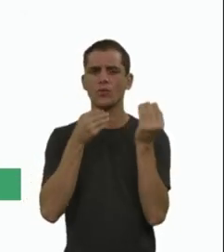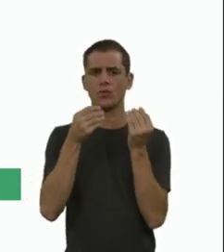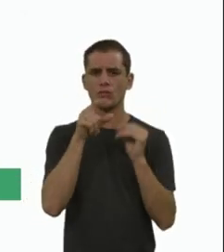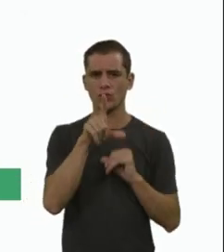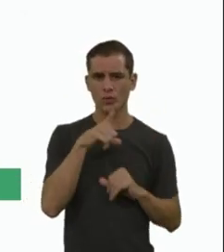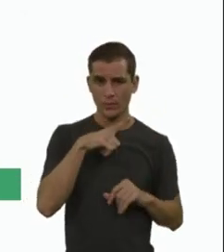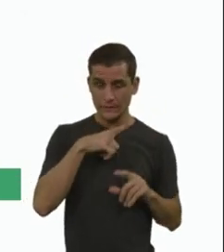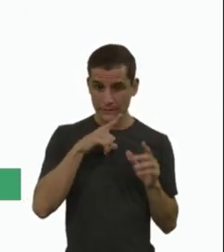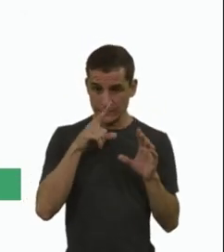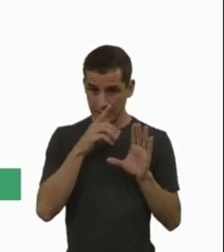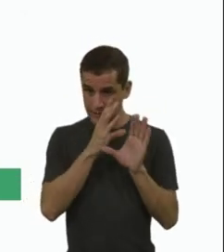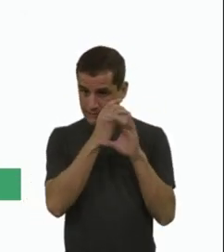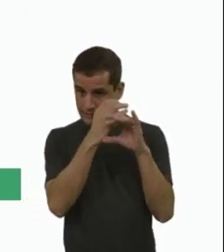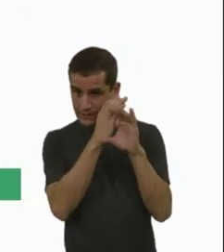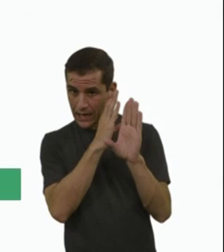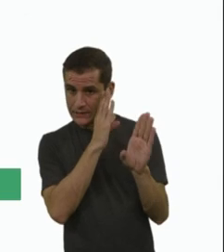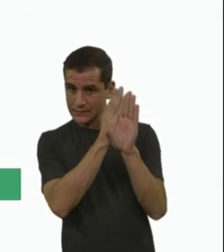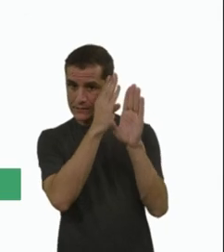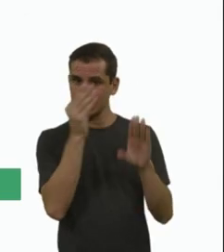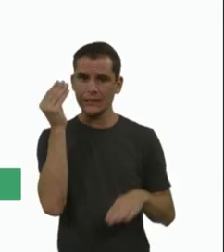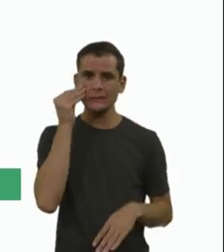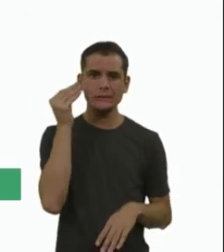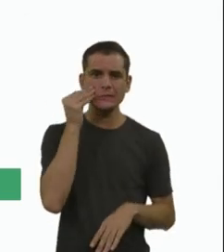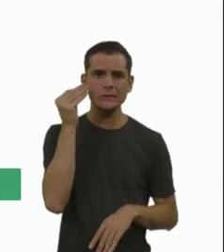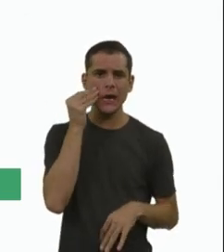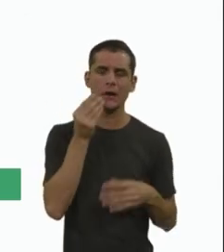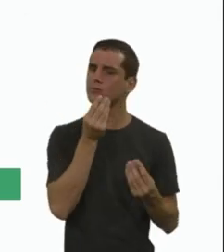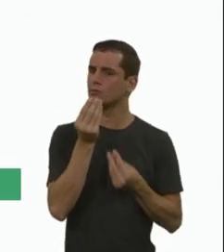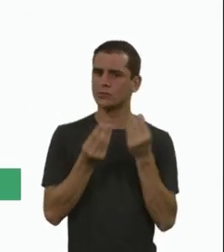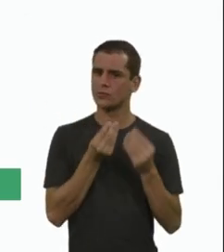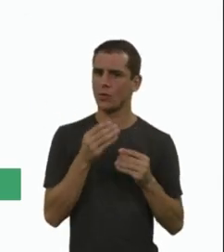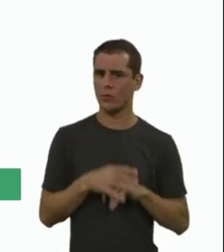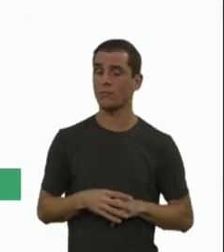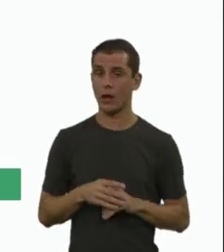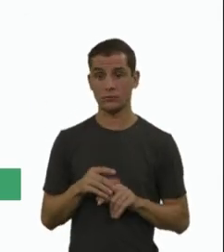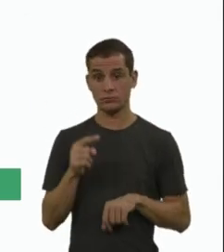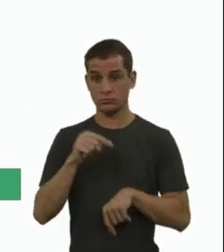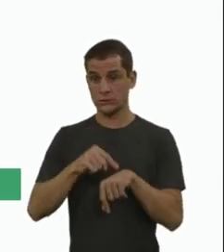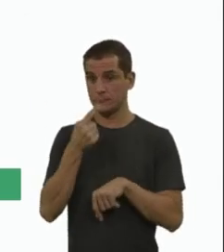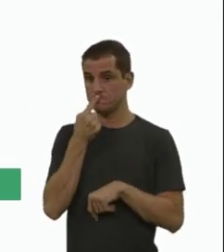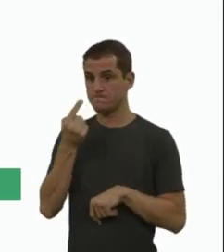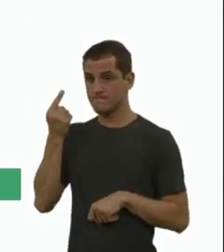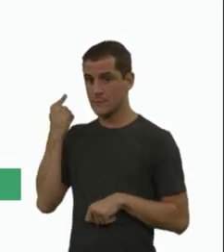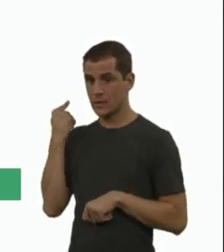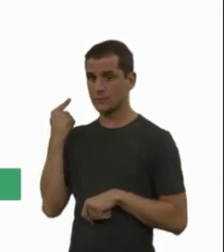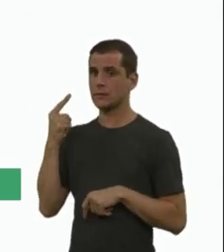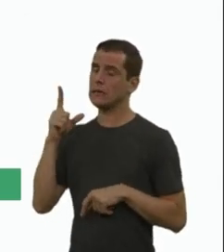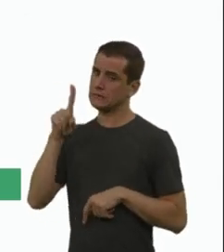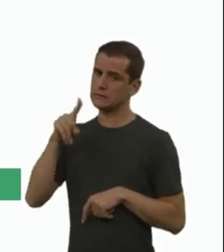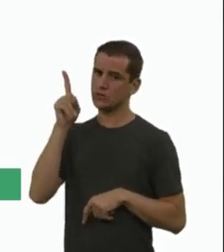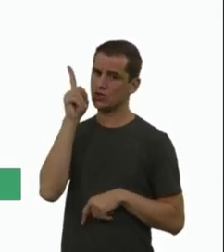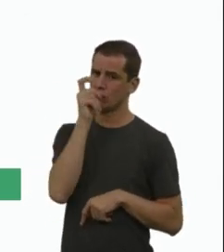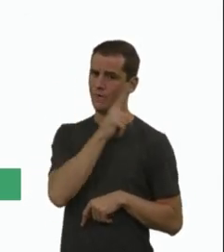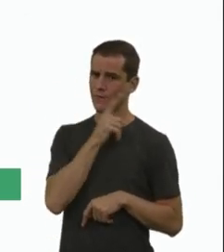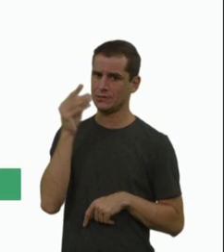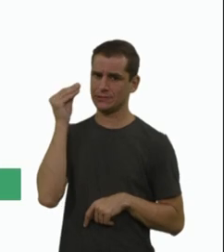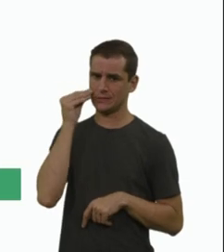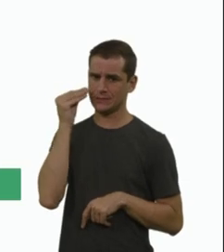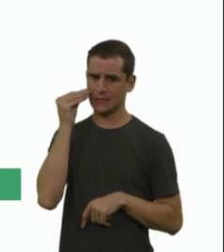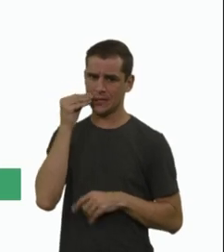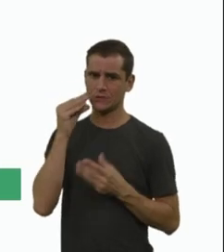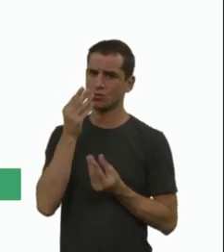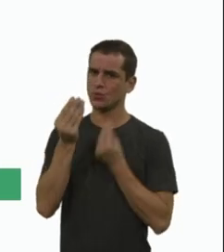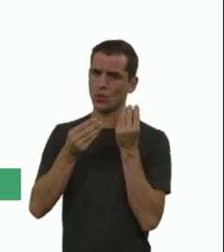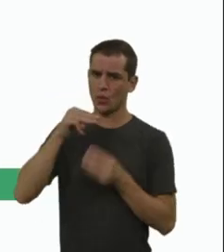vai fazer o teste molecular. Então, até algum tempo atrás, era muito difícil conseguir o teste molecular, é difícil a gente achar no